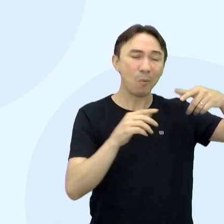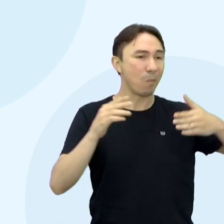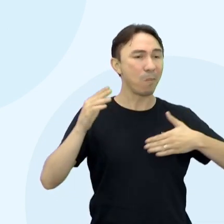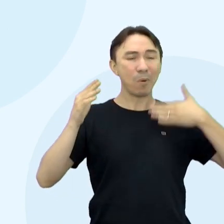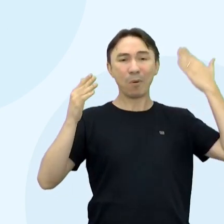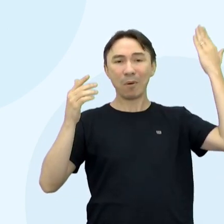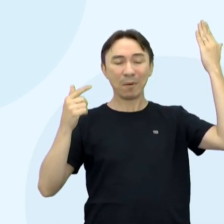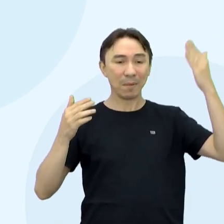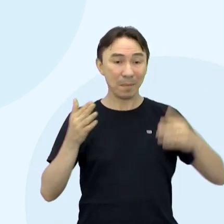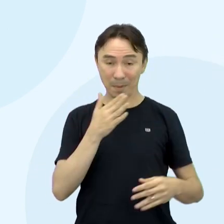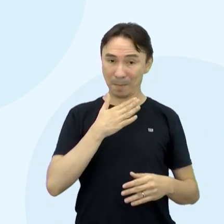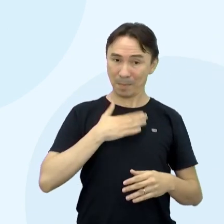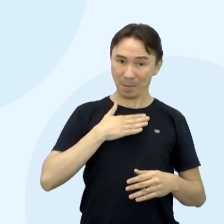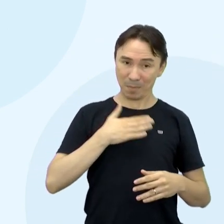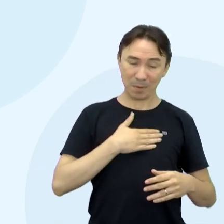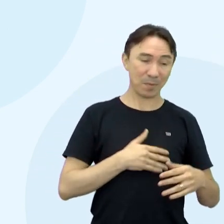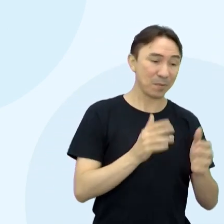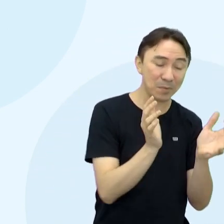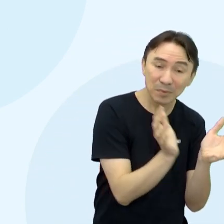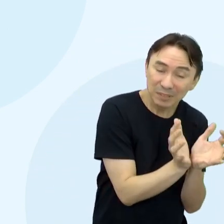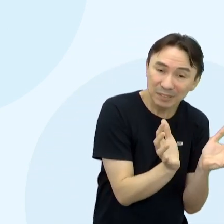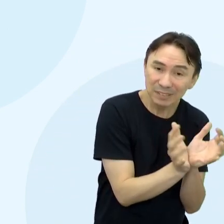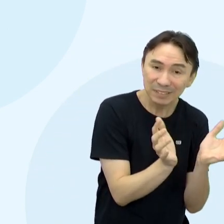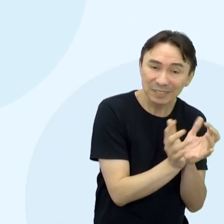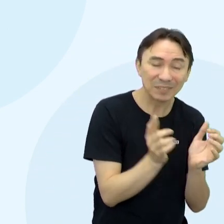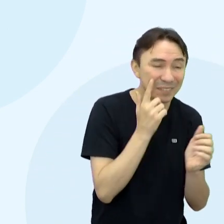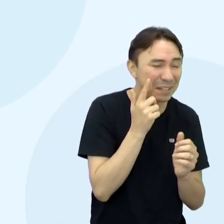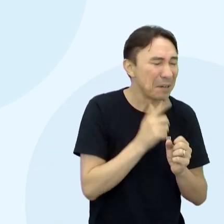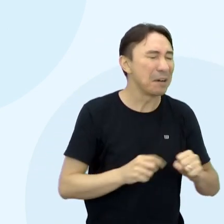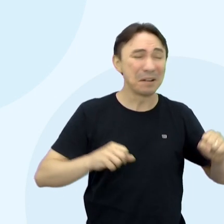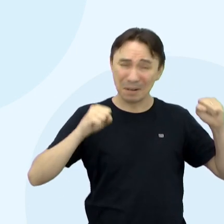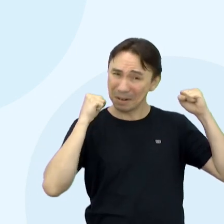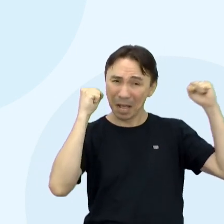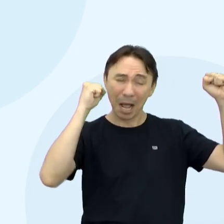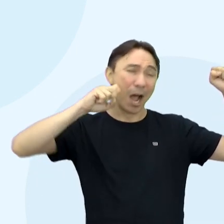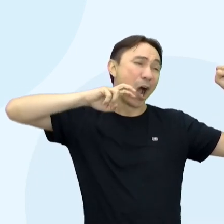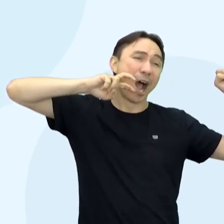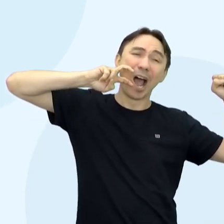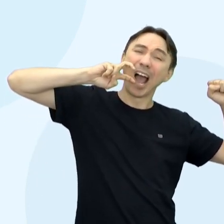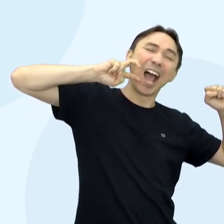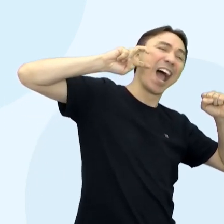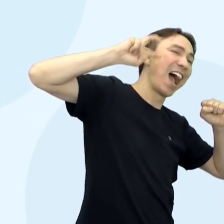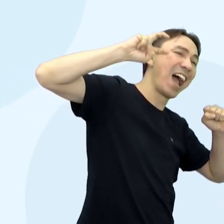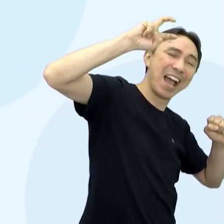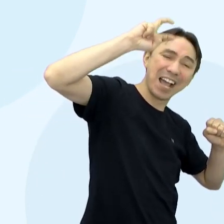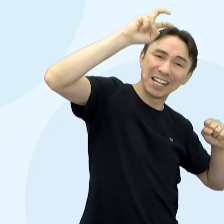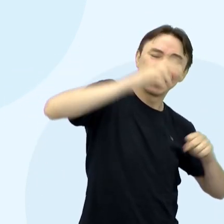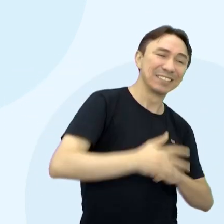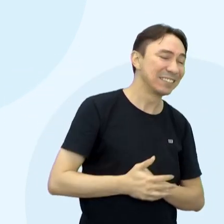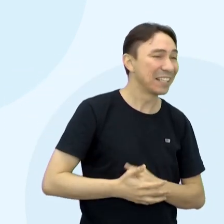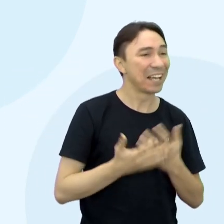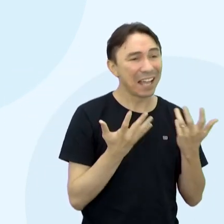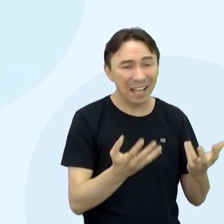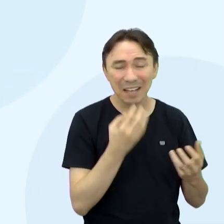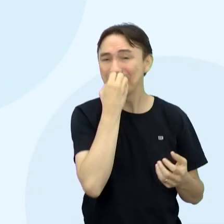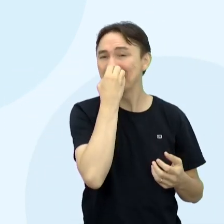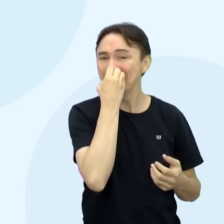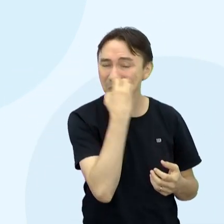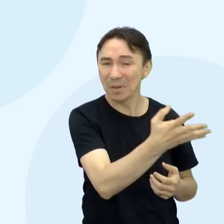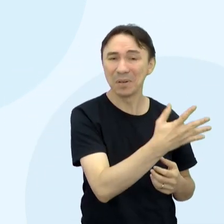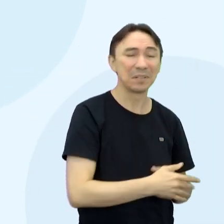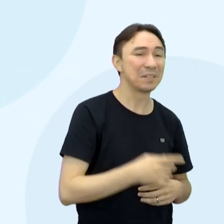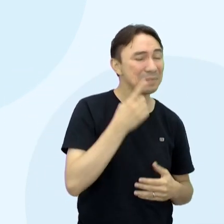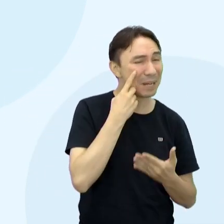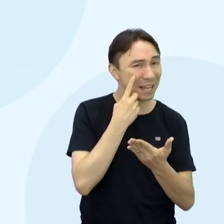classificação ao meu time Gritei Gritamos Meus irmãos e eu Como é maravilhoso ganhar Mas ganhar um jogo com o enredo de filme de